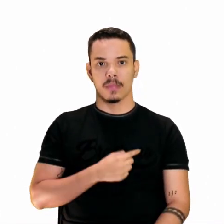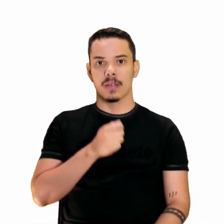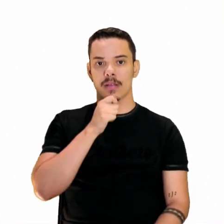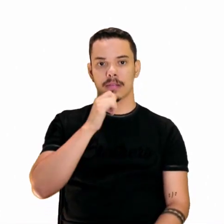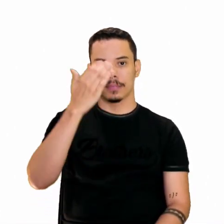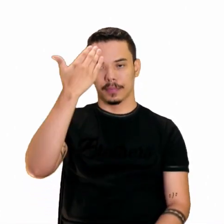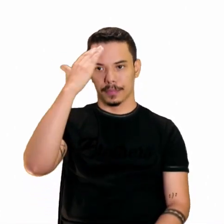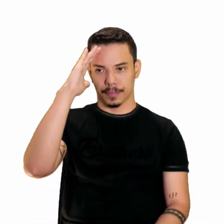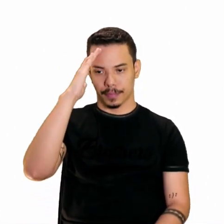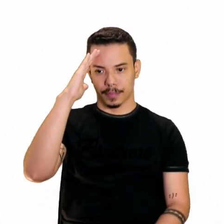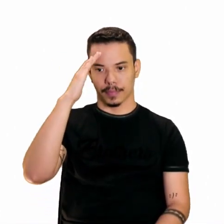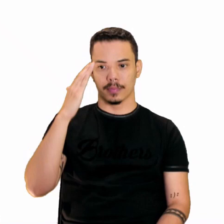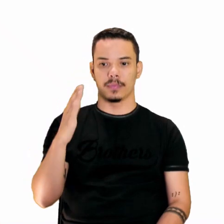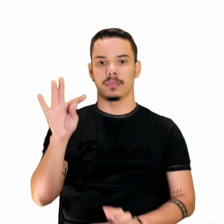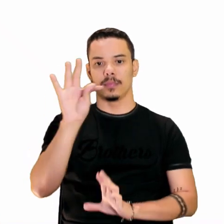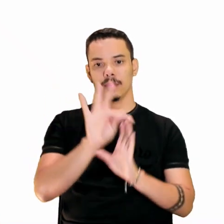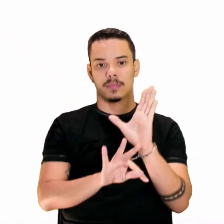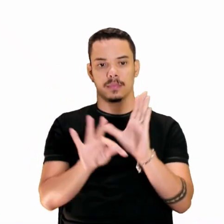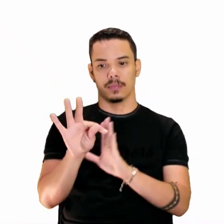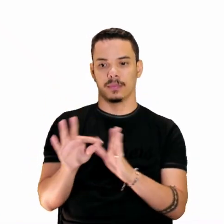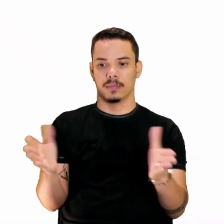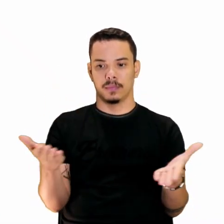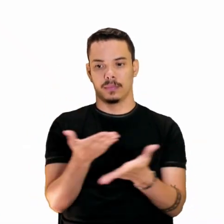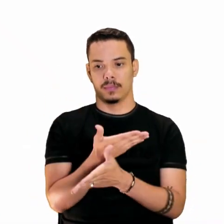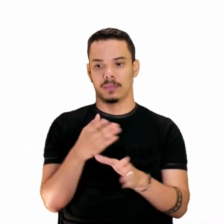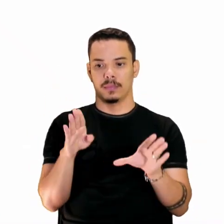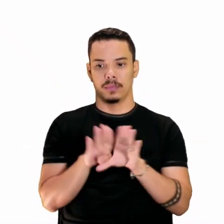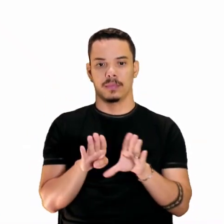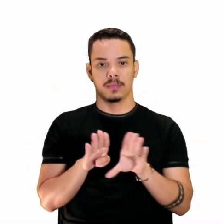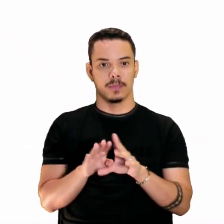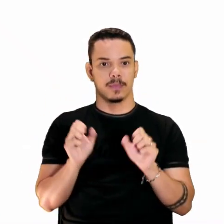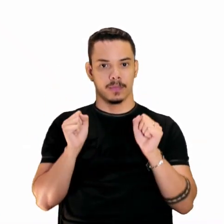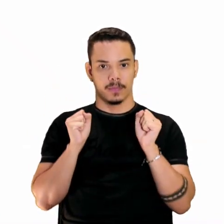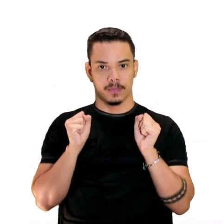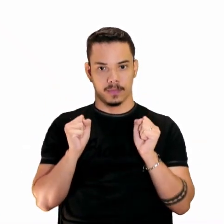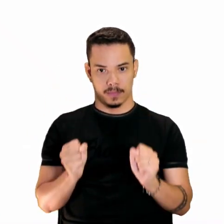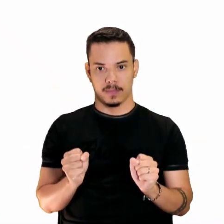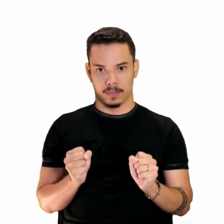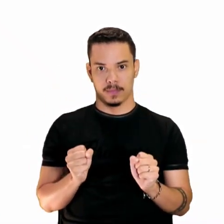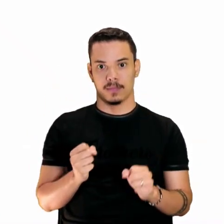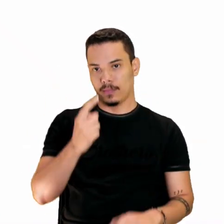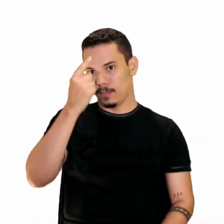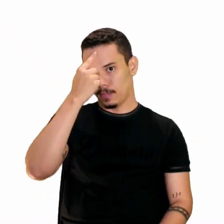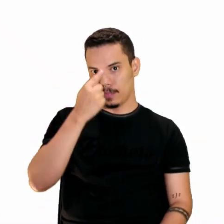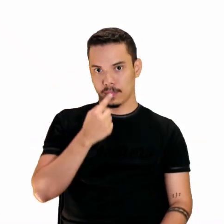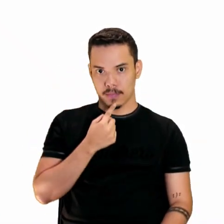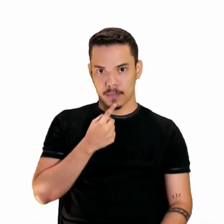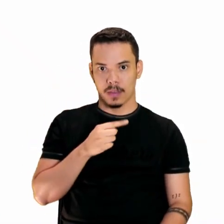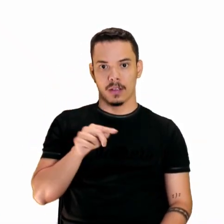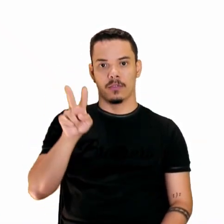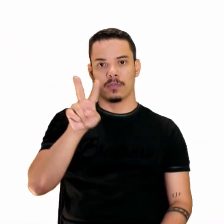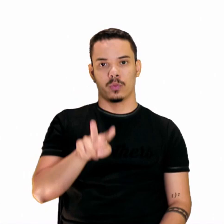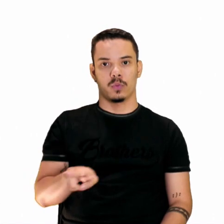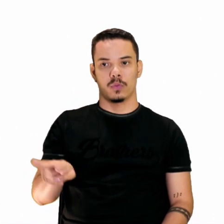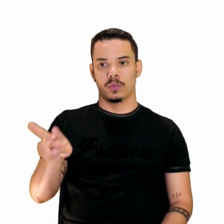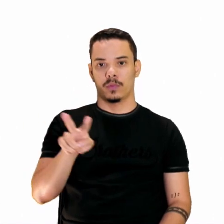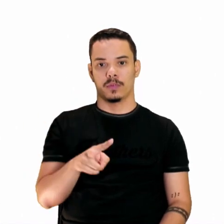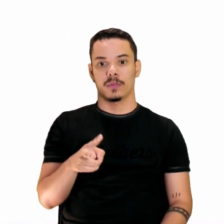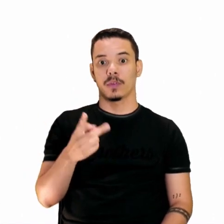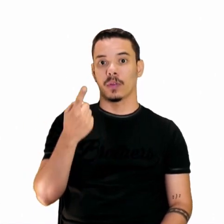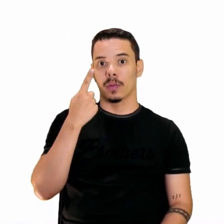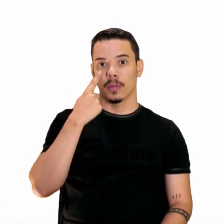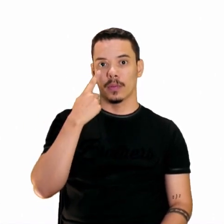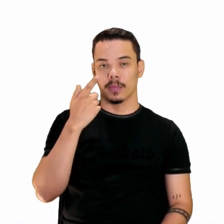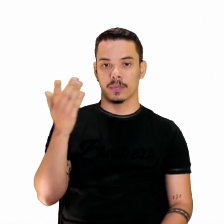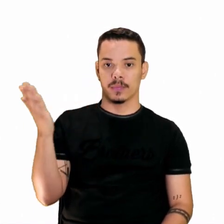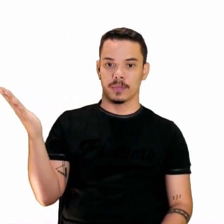intertextualidade também pode ser em textos visuais, ok? Olha só